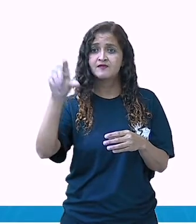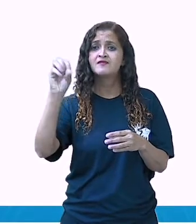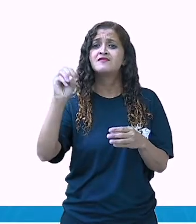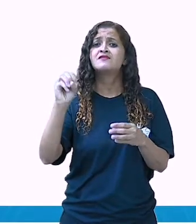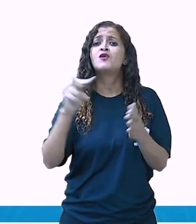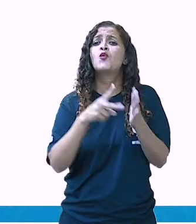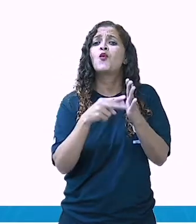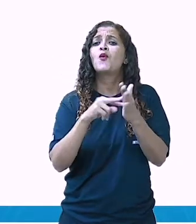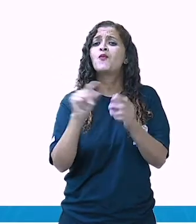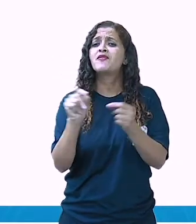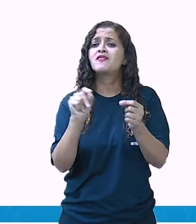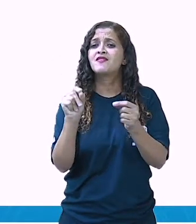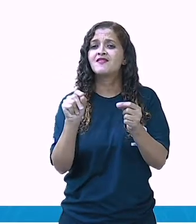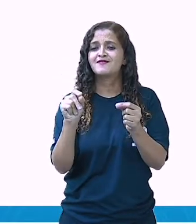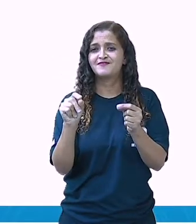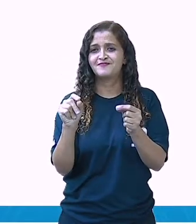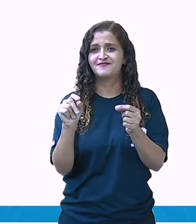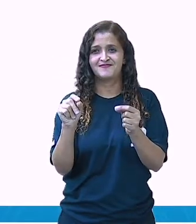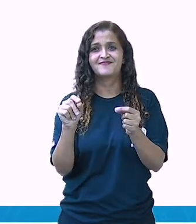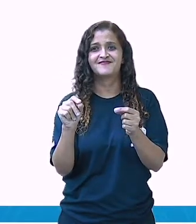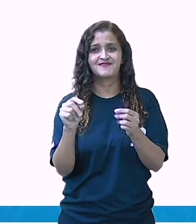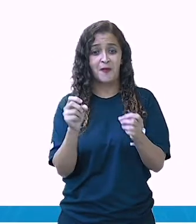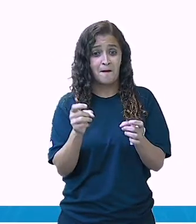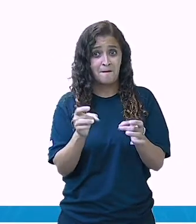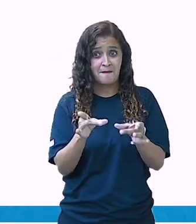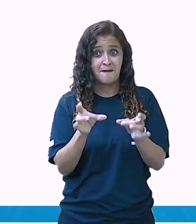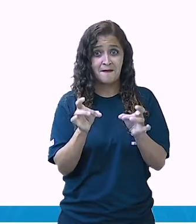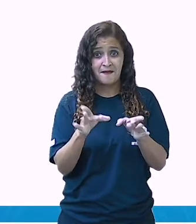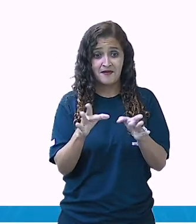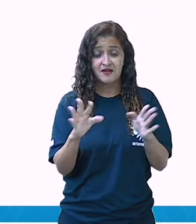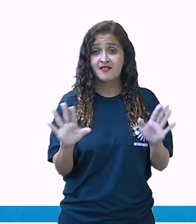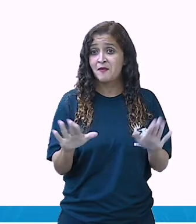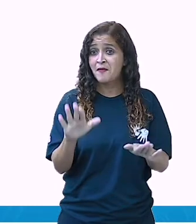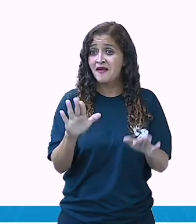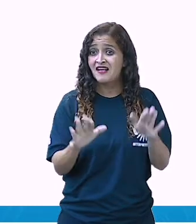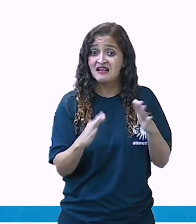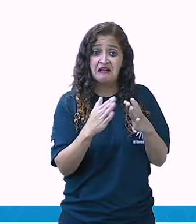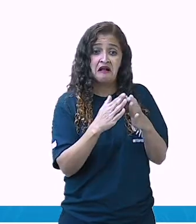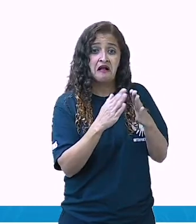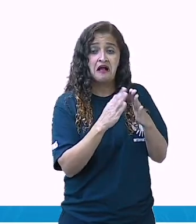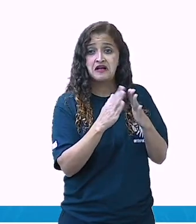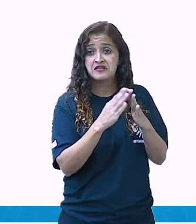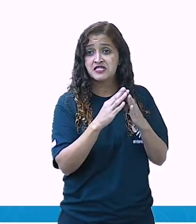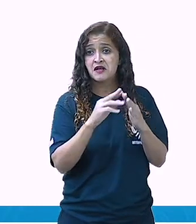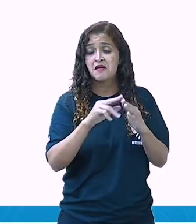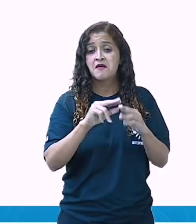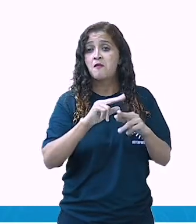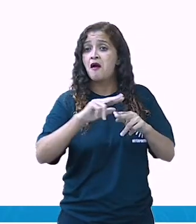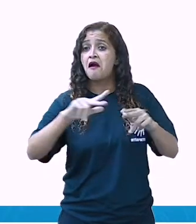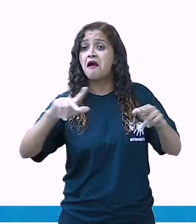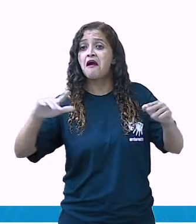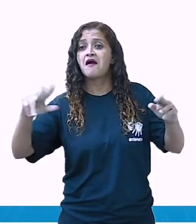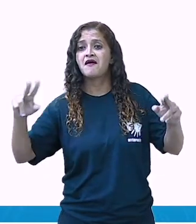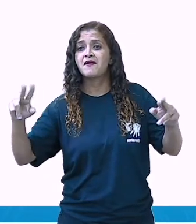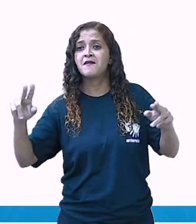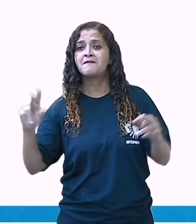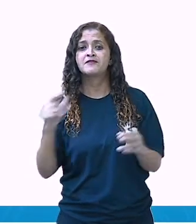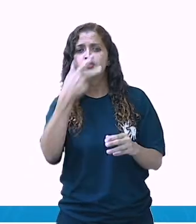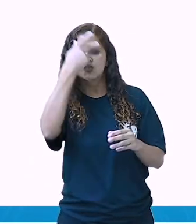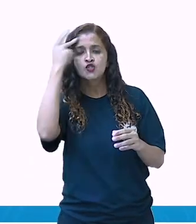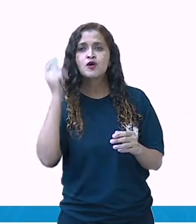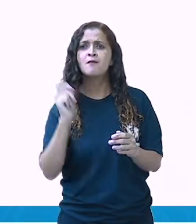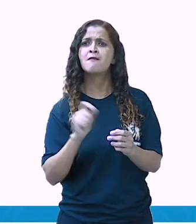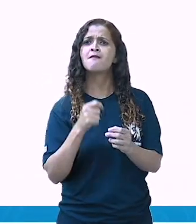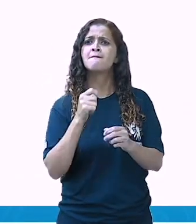significa leilão? Venda de bens que são adquiridos por quem faz a melhor oferta.